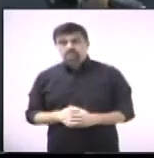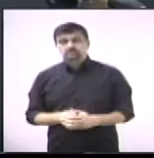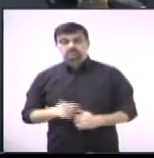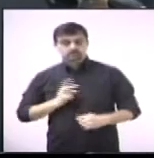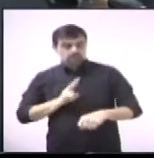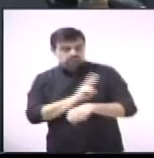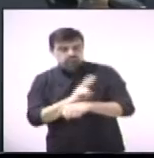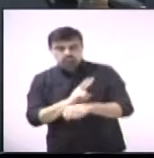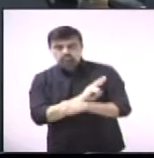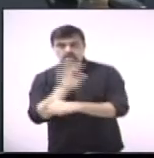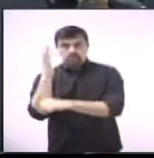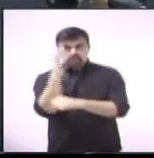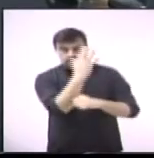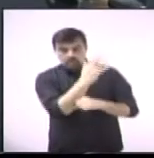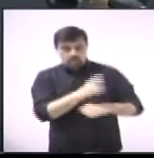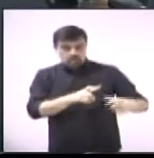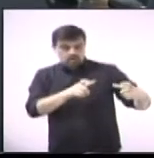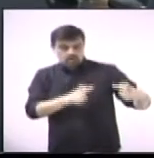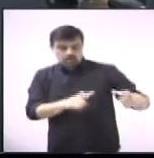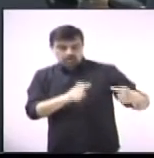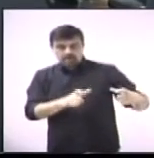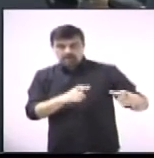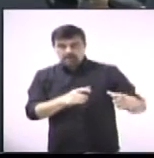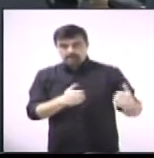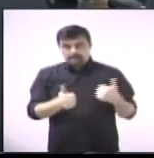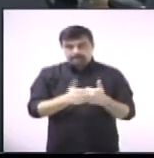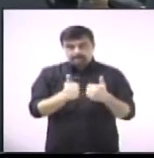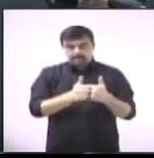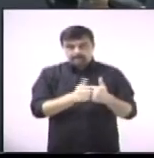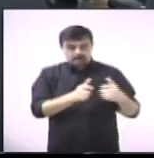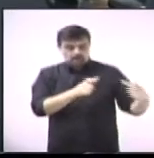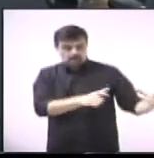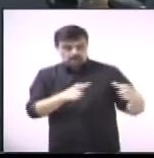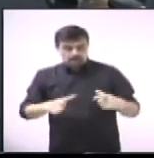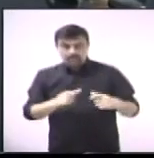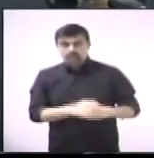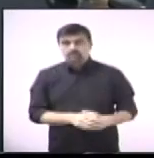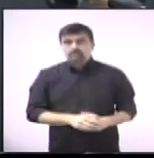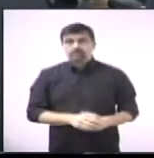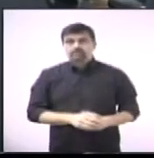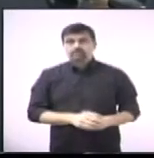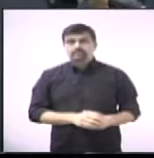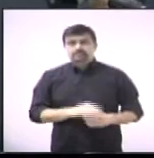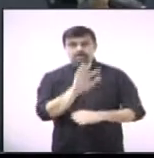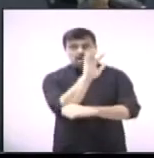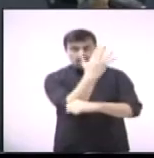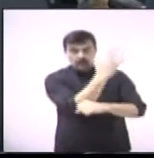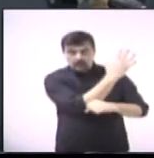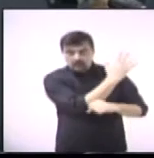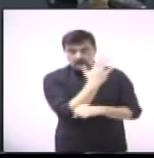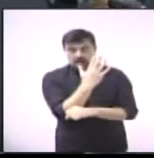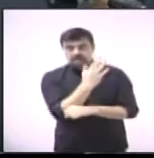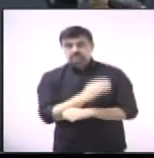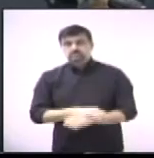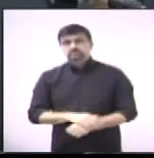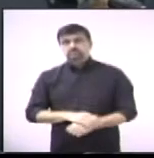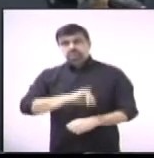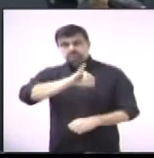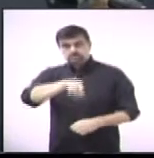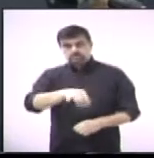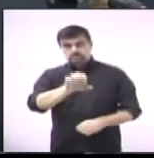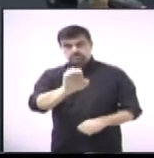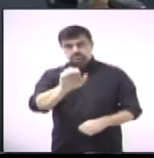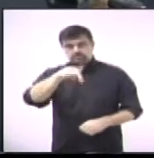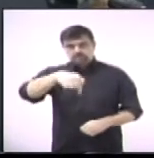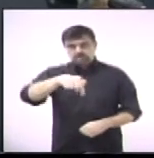preservação localizada entre os bairros Parque das Árvores Jequitibás 1 e